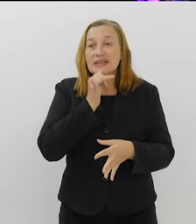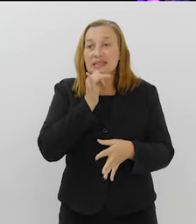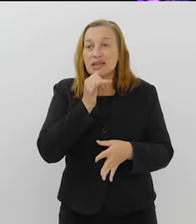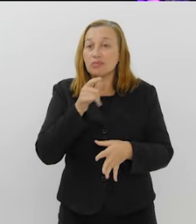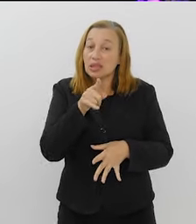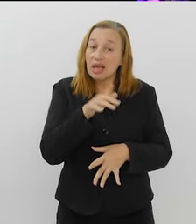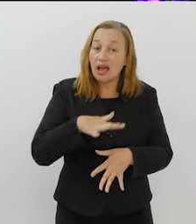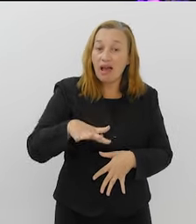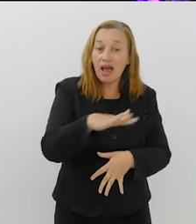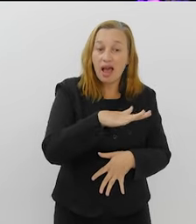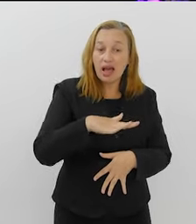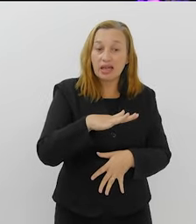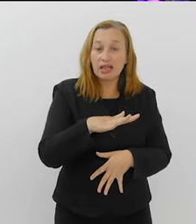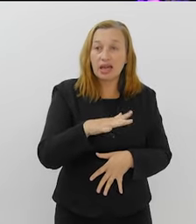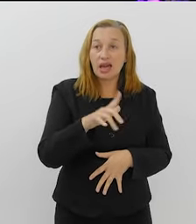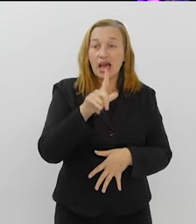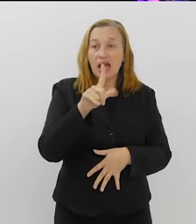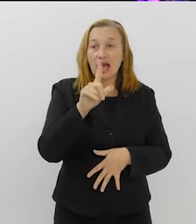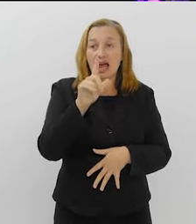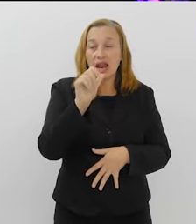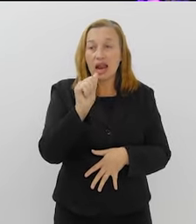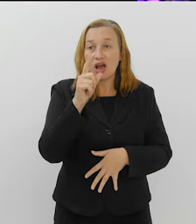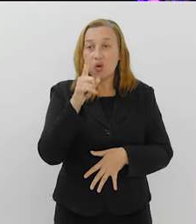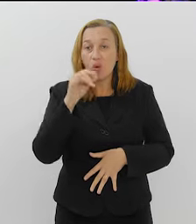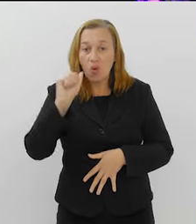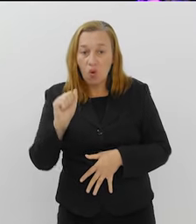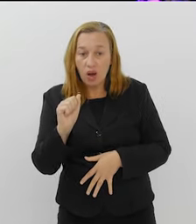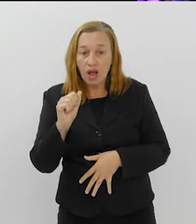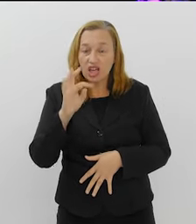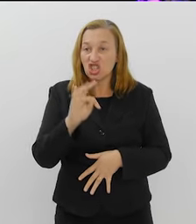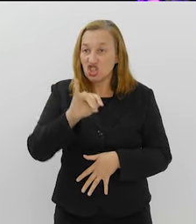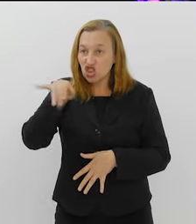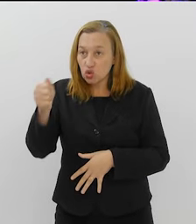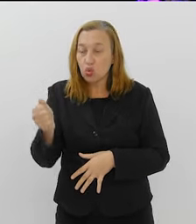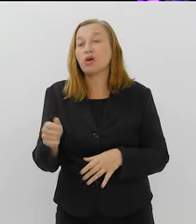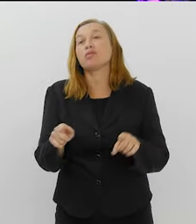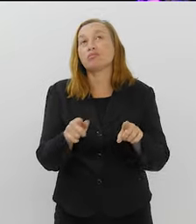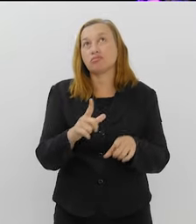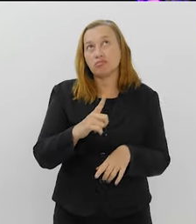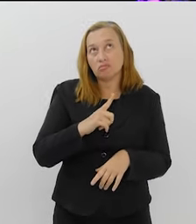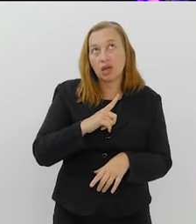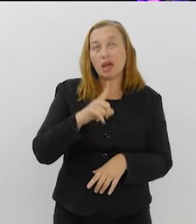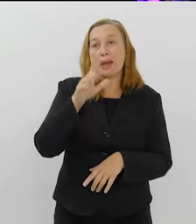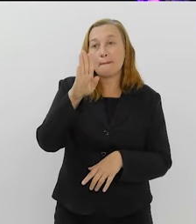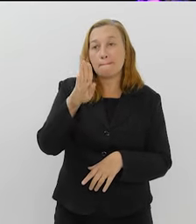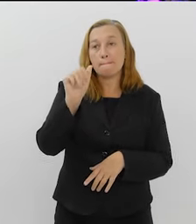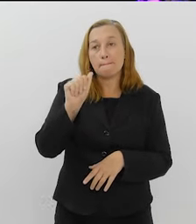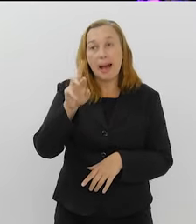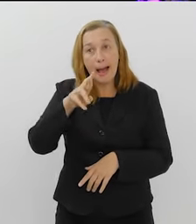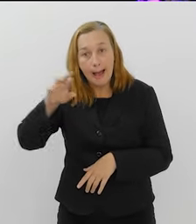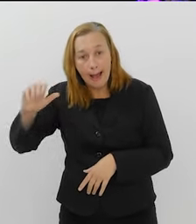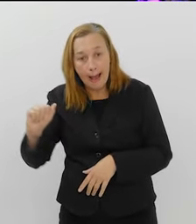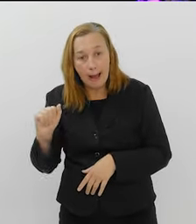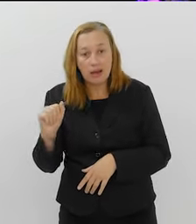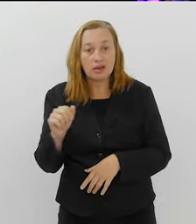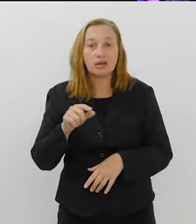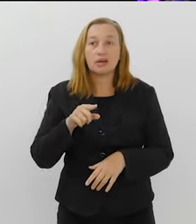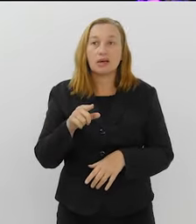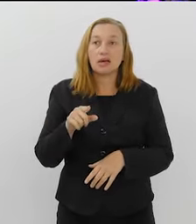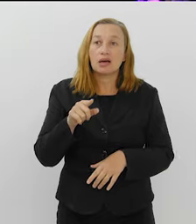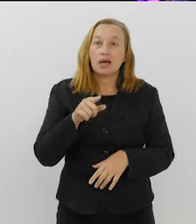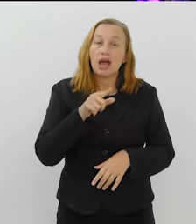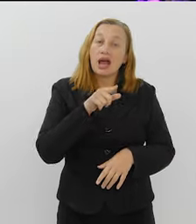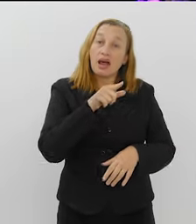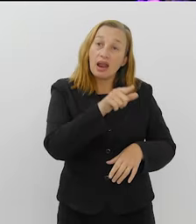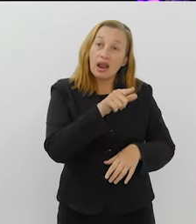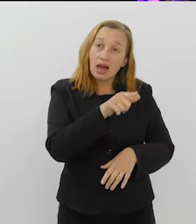a gente tem ali a área das Lagoas da Tijuca, circundando a Barra, enfim. Nós temos ali, ao lado